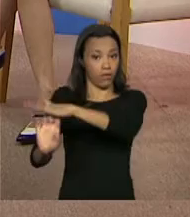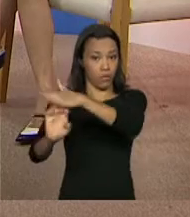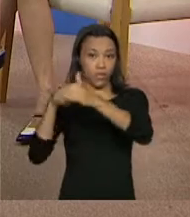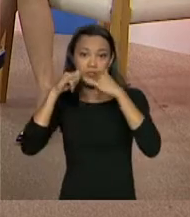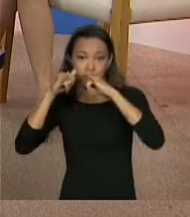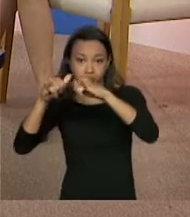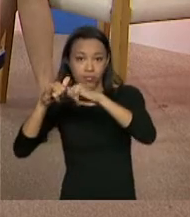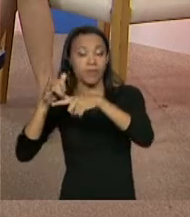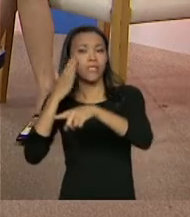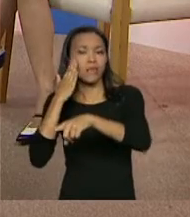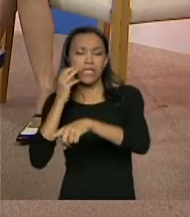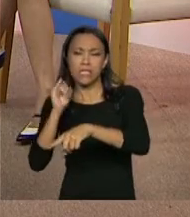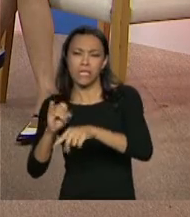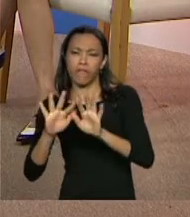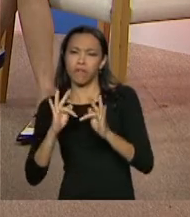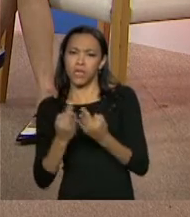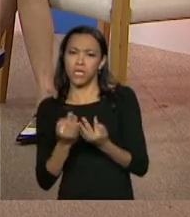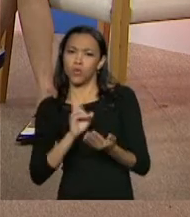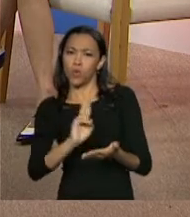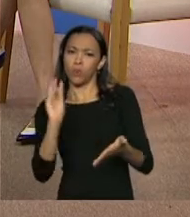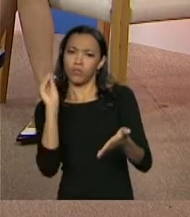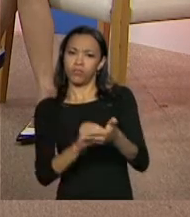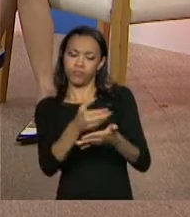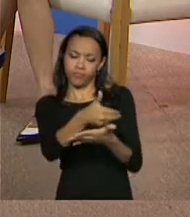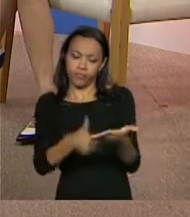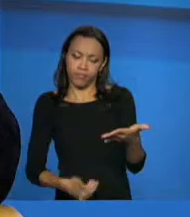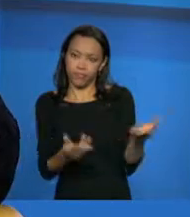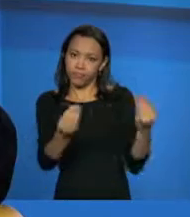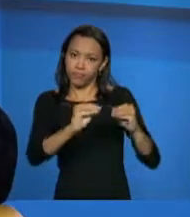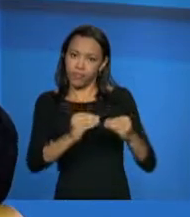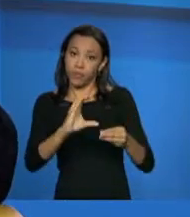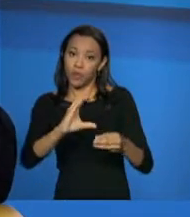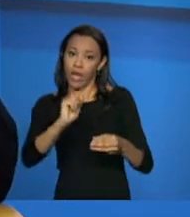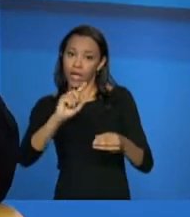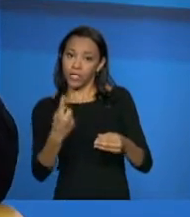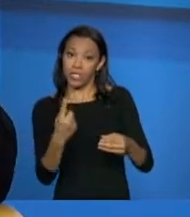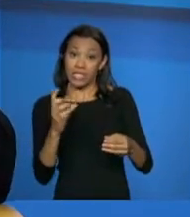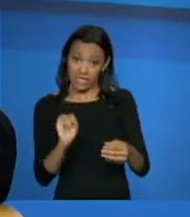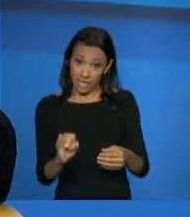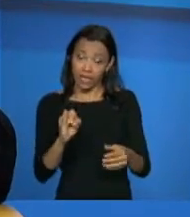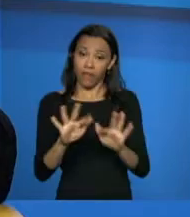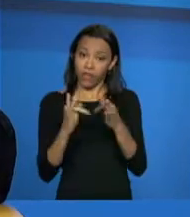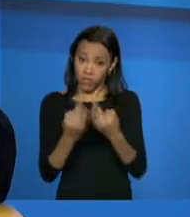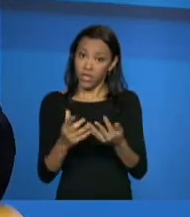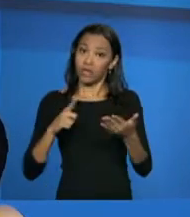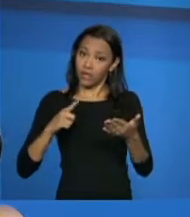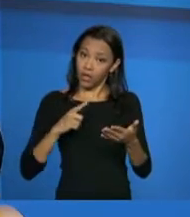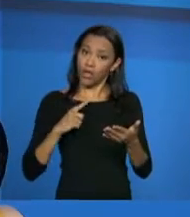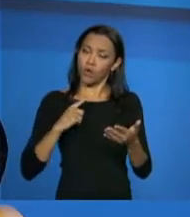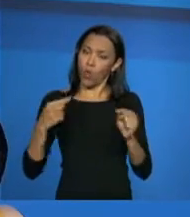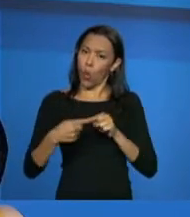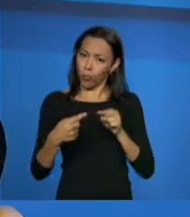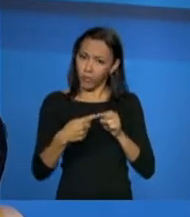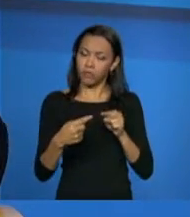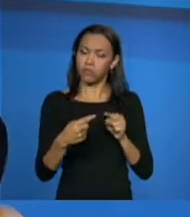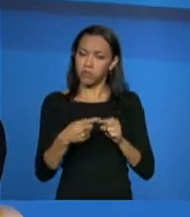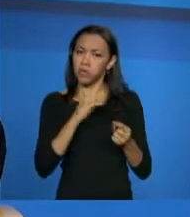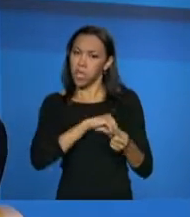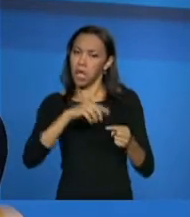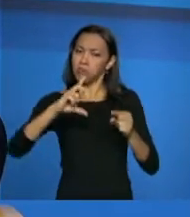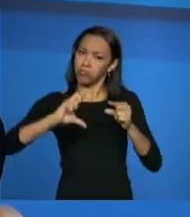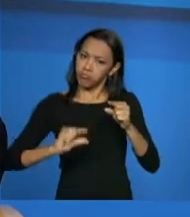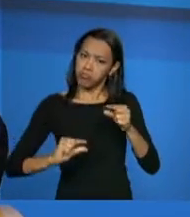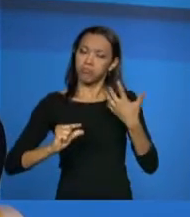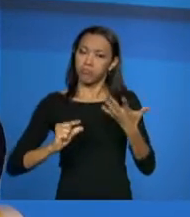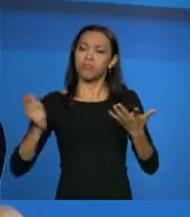podem olhar se a família já está no cadastro, se tem aquele perfil de renda. Se a família já está no cadastro e tem o perfil de renda, a concessionária mesmo, porque